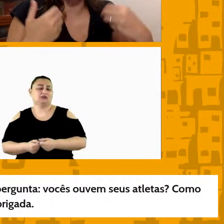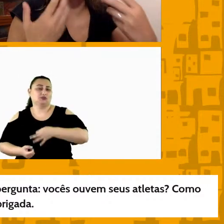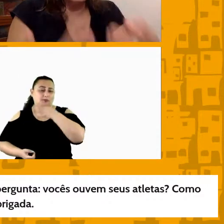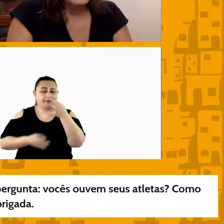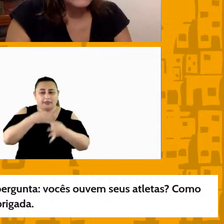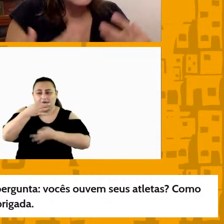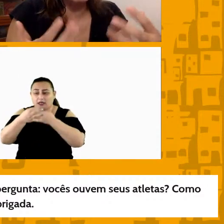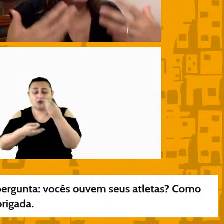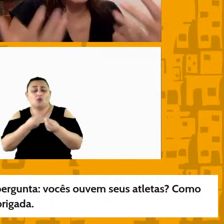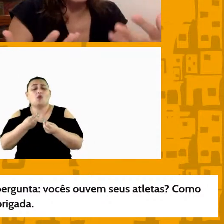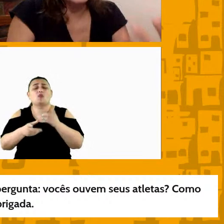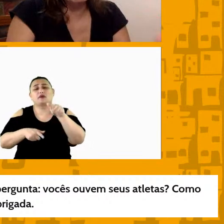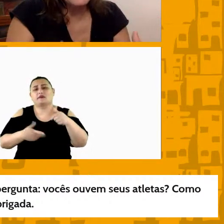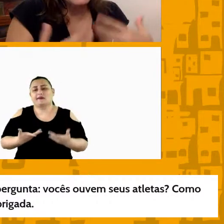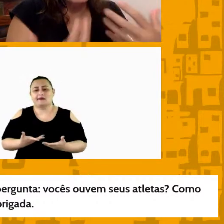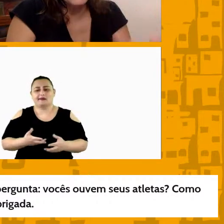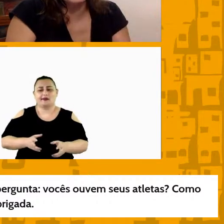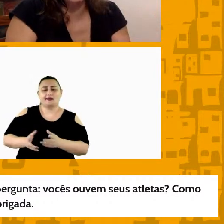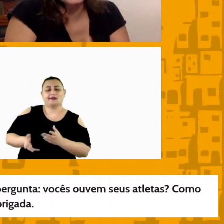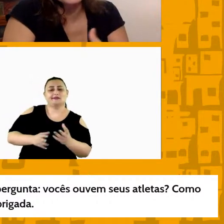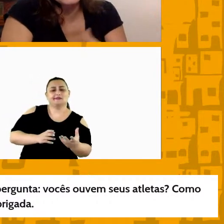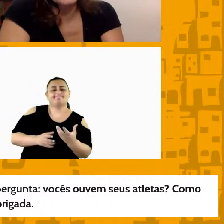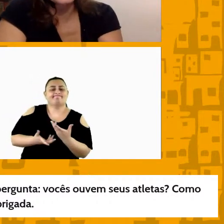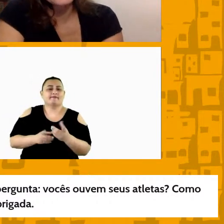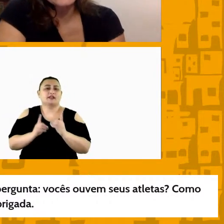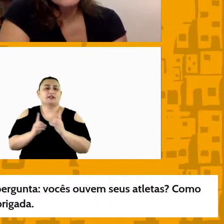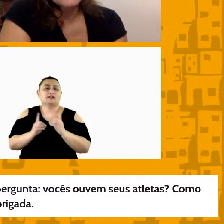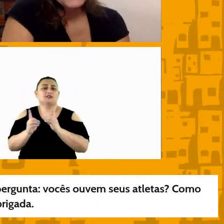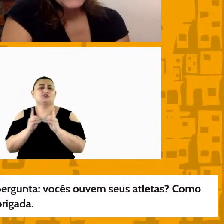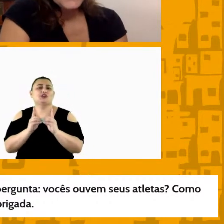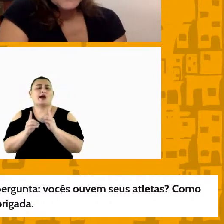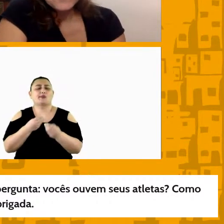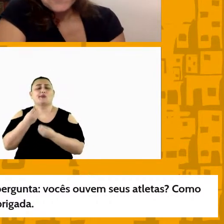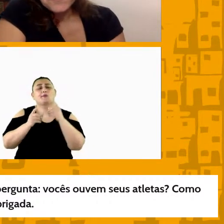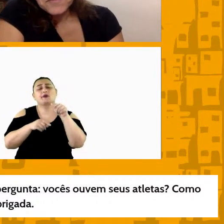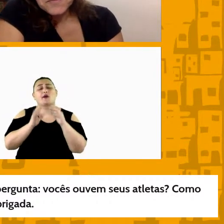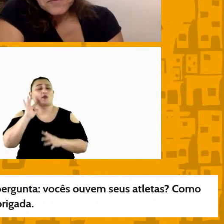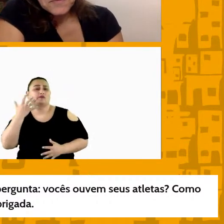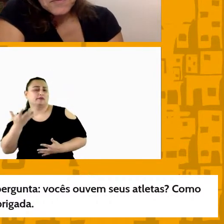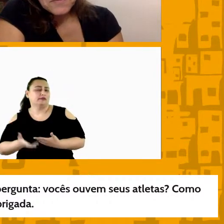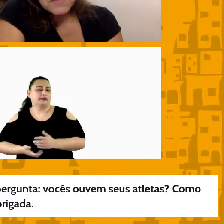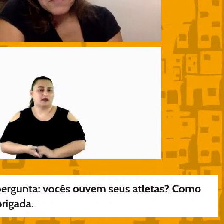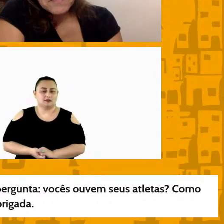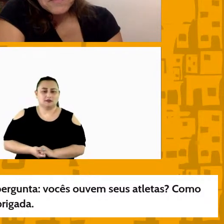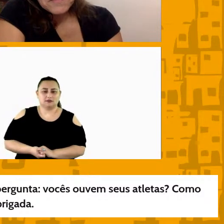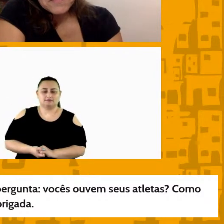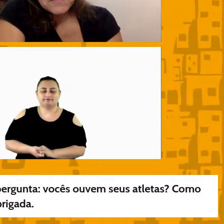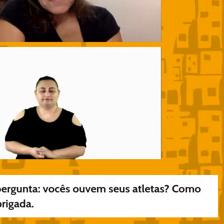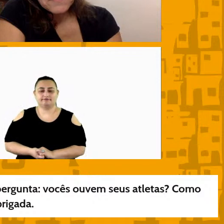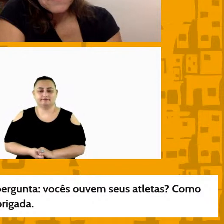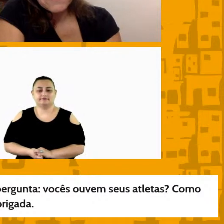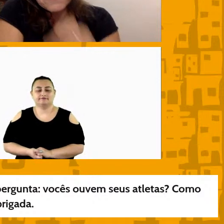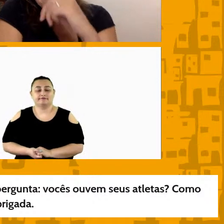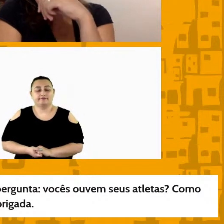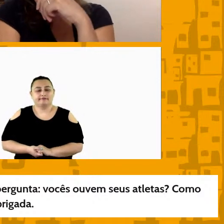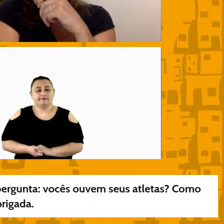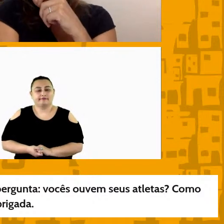opinarem de querer saber e levar em consideração o que eles têm a dizer Paulo eu acho